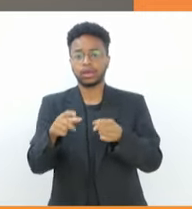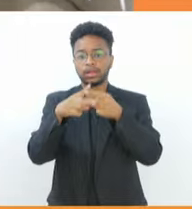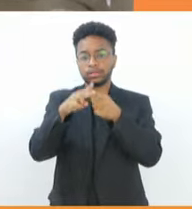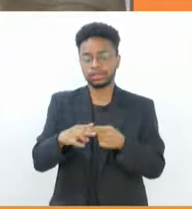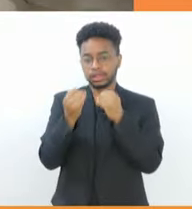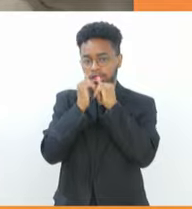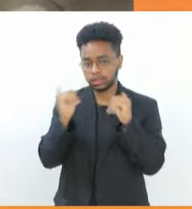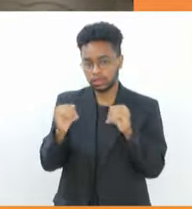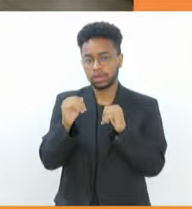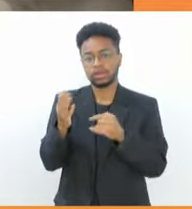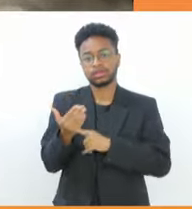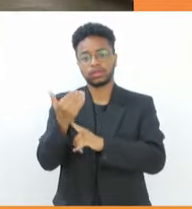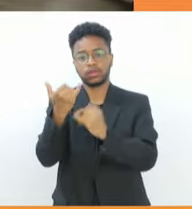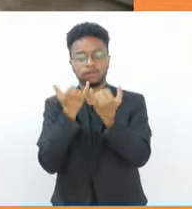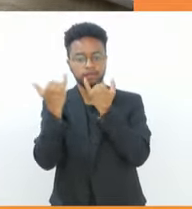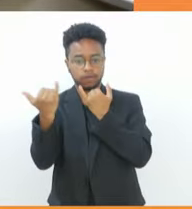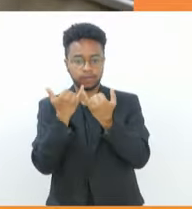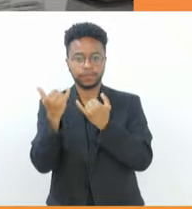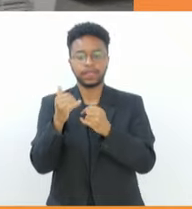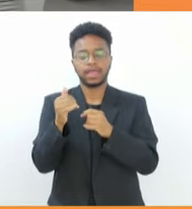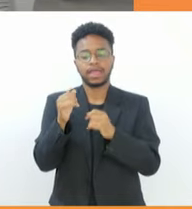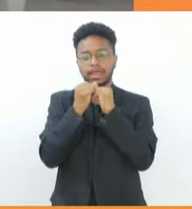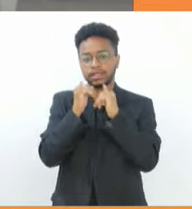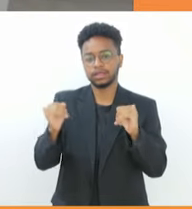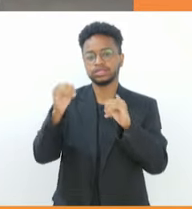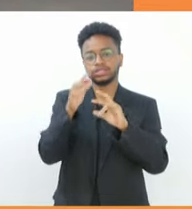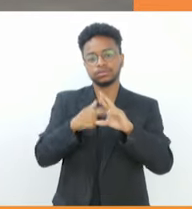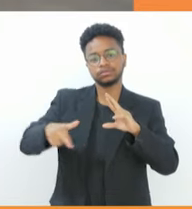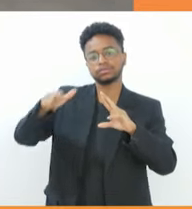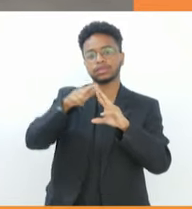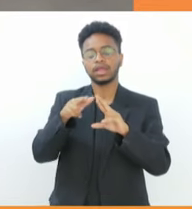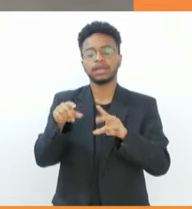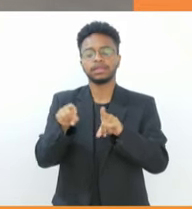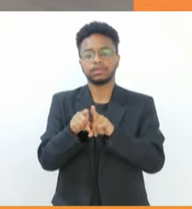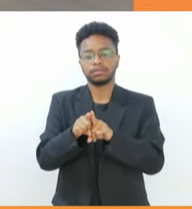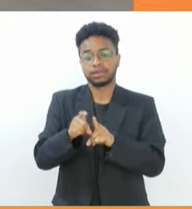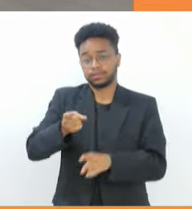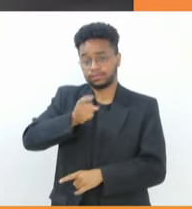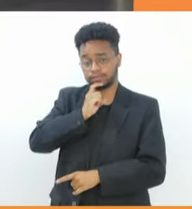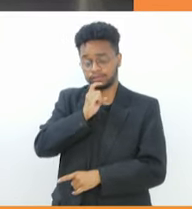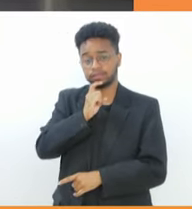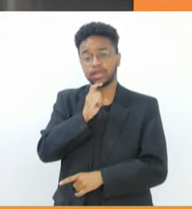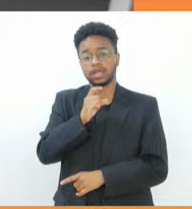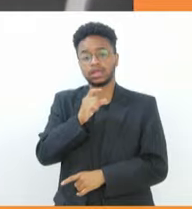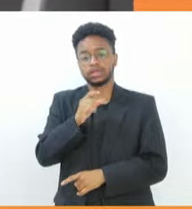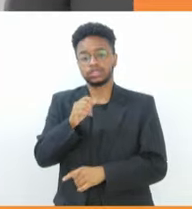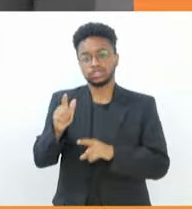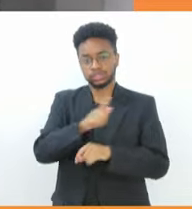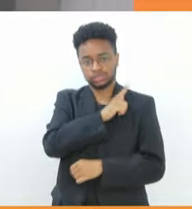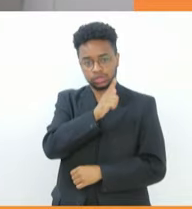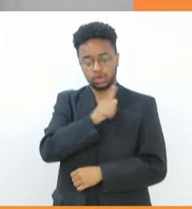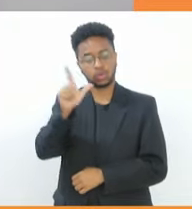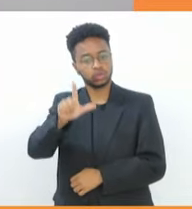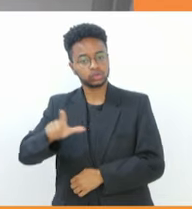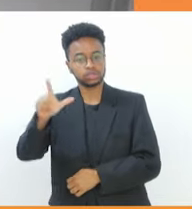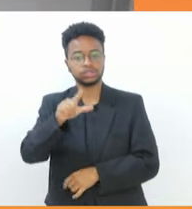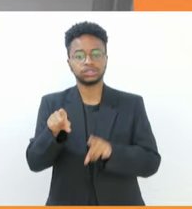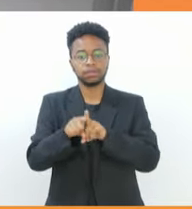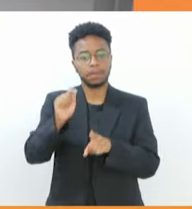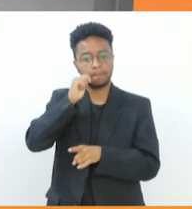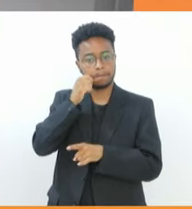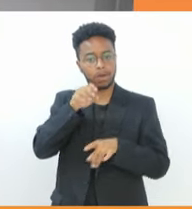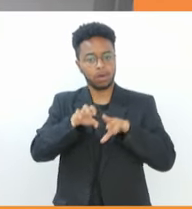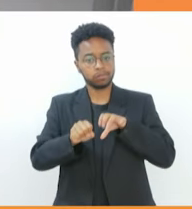informação, energias renováveis, refrigeração, gestão, logística e panificação. Estudantes do